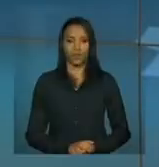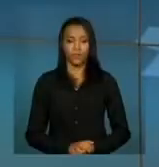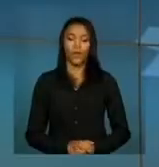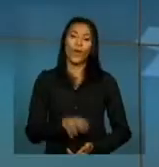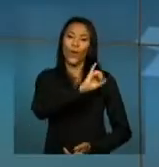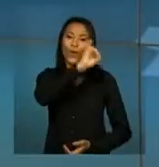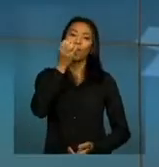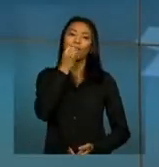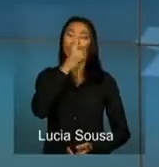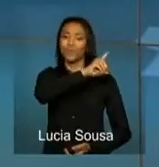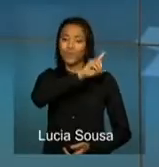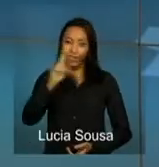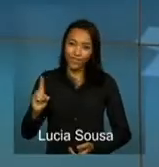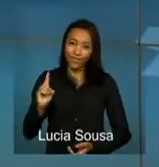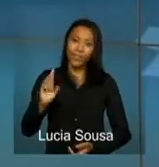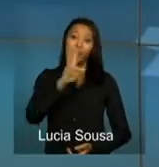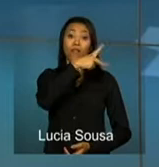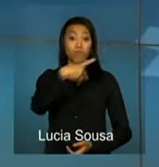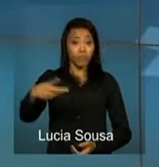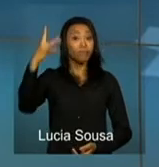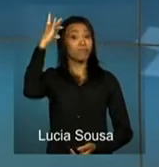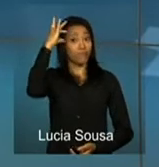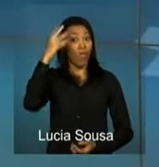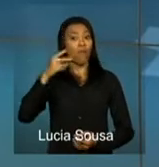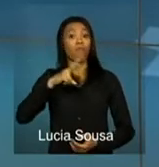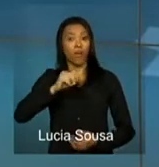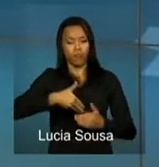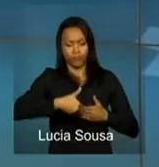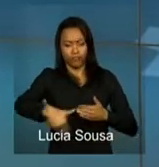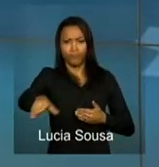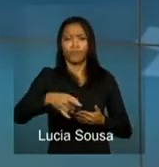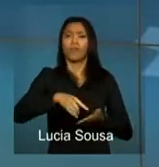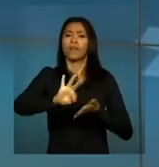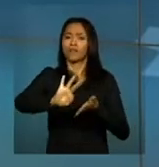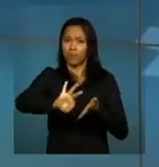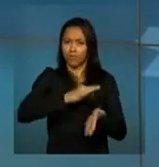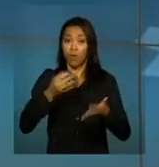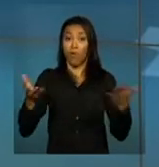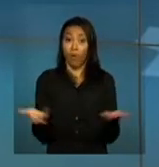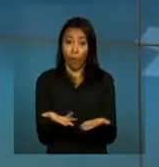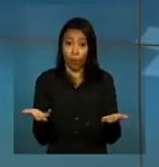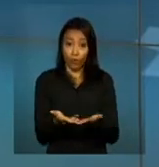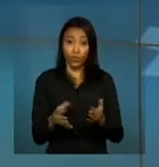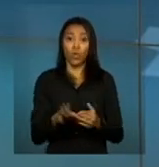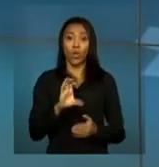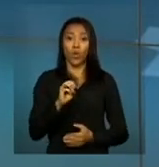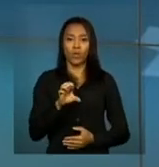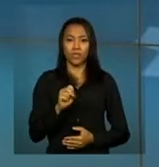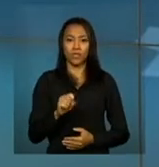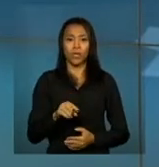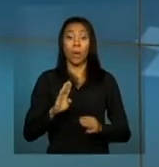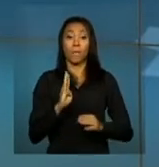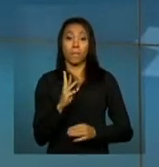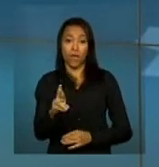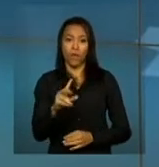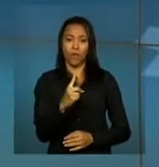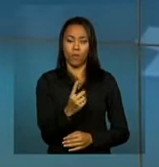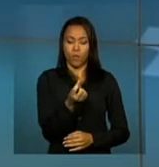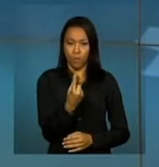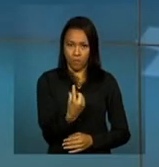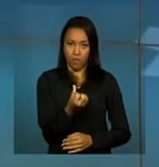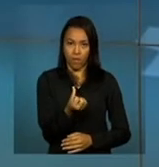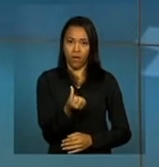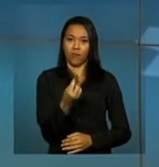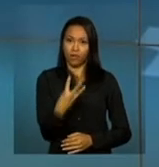Olá, bom dia. A presidenta Dilma Rousseff vai assinar hoje a concessão da BR-163 em Mato